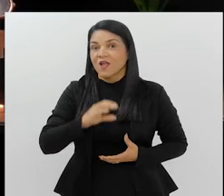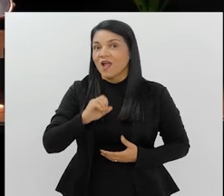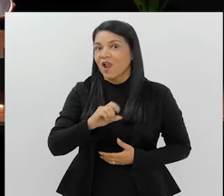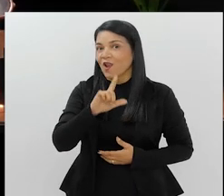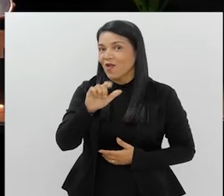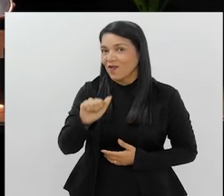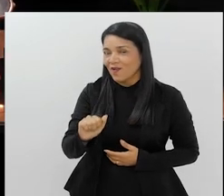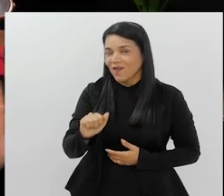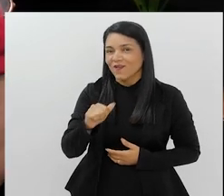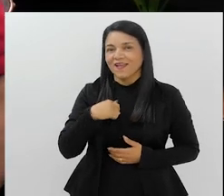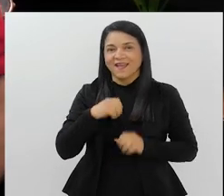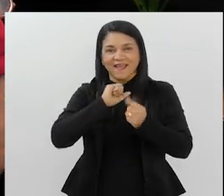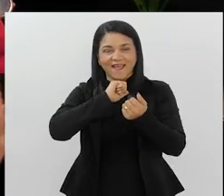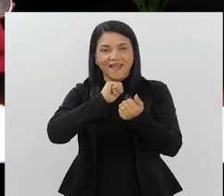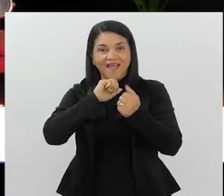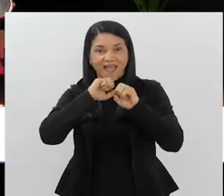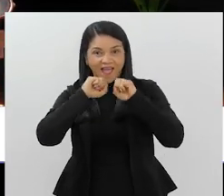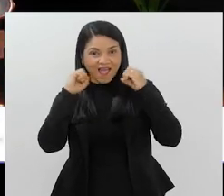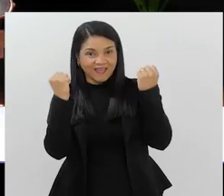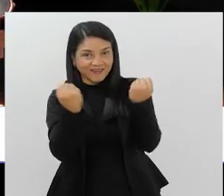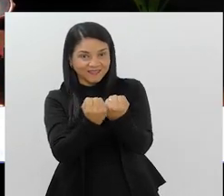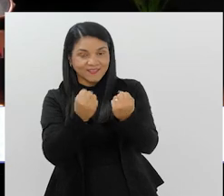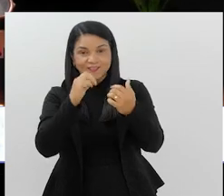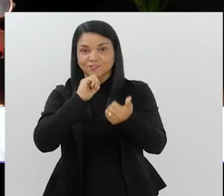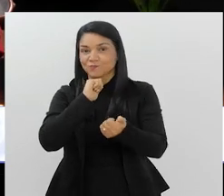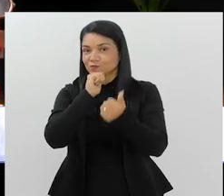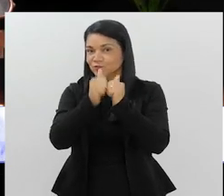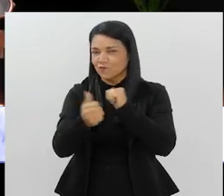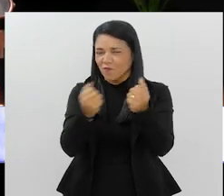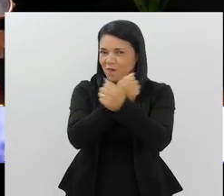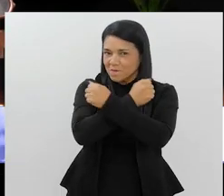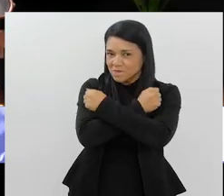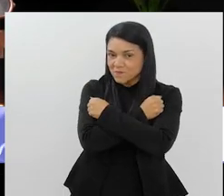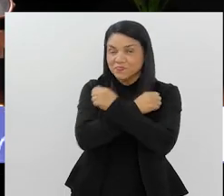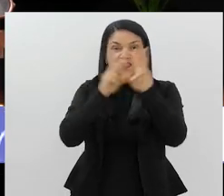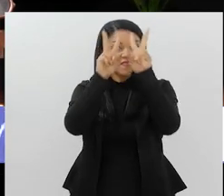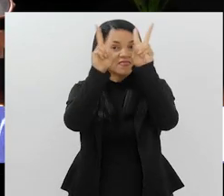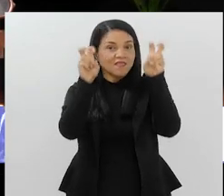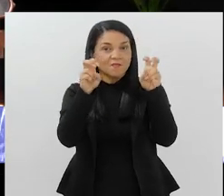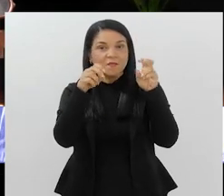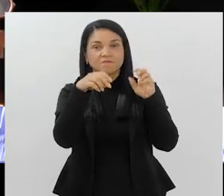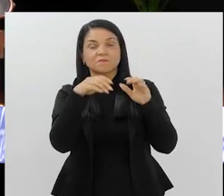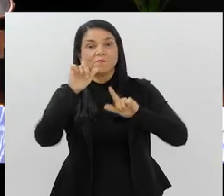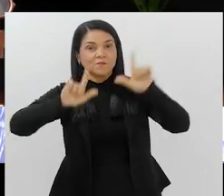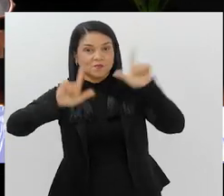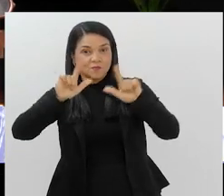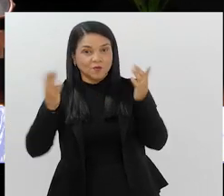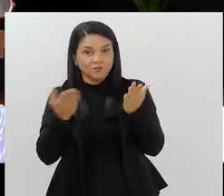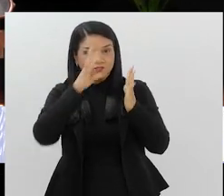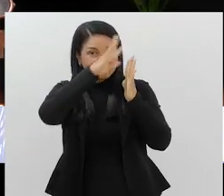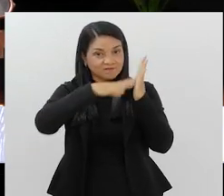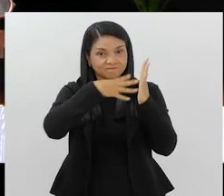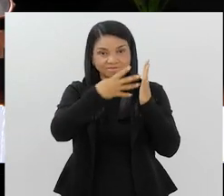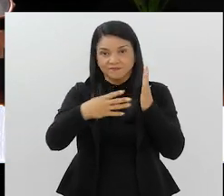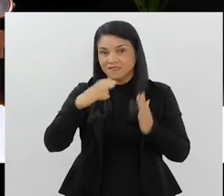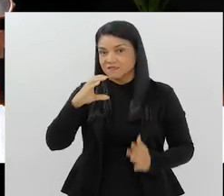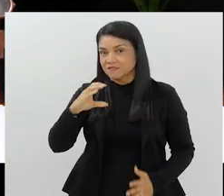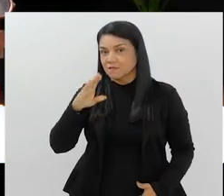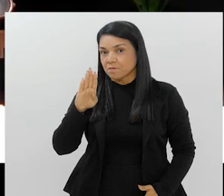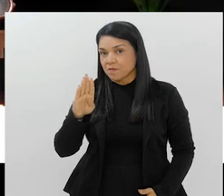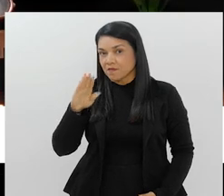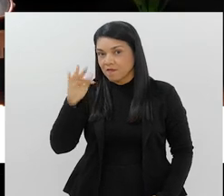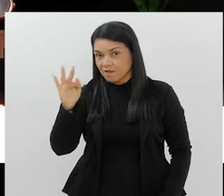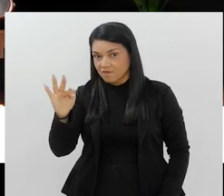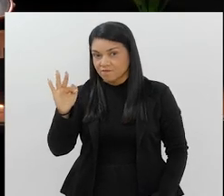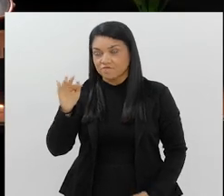Alô amigos do Arena Esportiva, aquele abraço. O tema do programa, o calendário da CBF. A